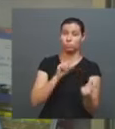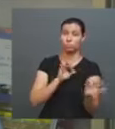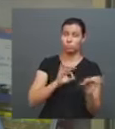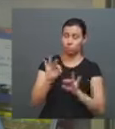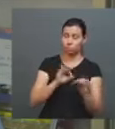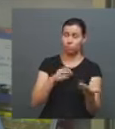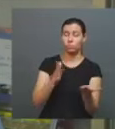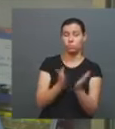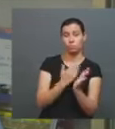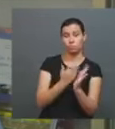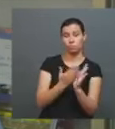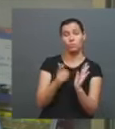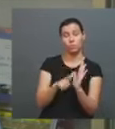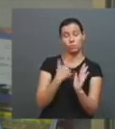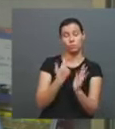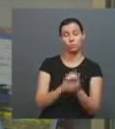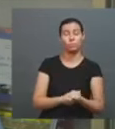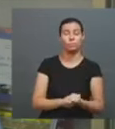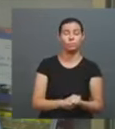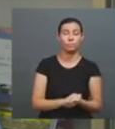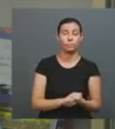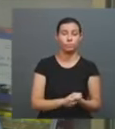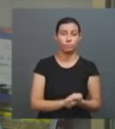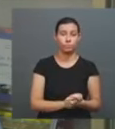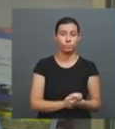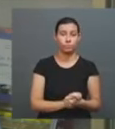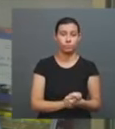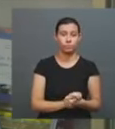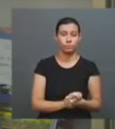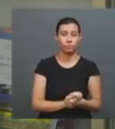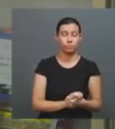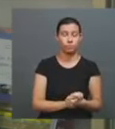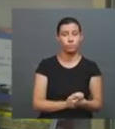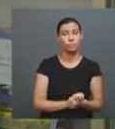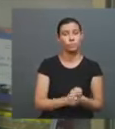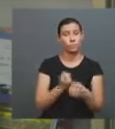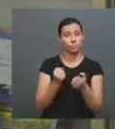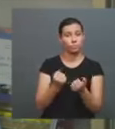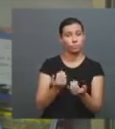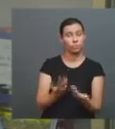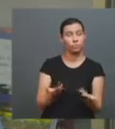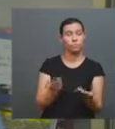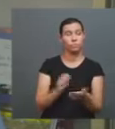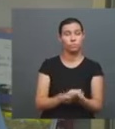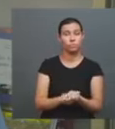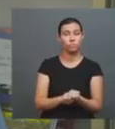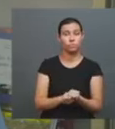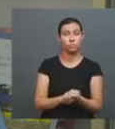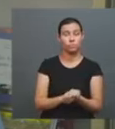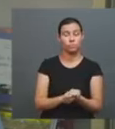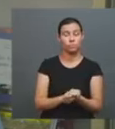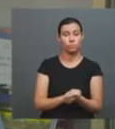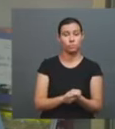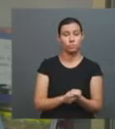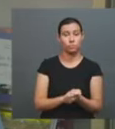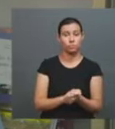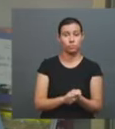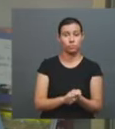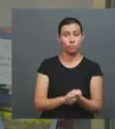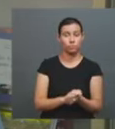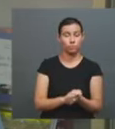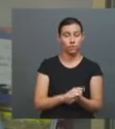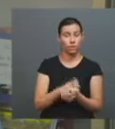E passa por todo esse rigor, o que a universidade garante, tendo uma editora, e que vai passar por esse processo